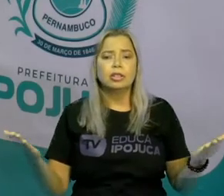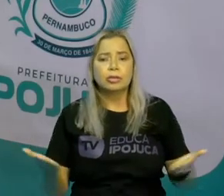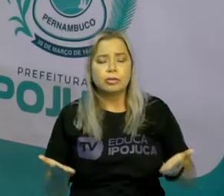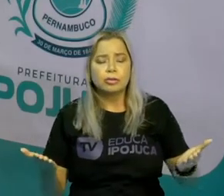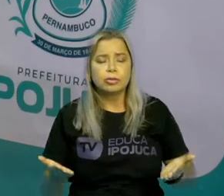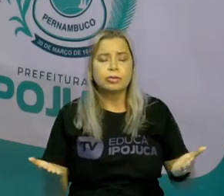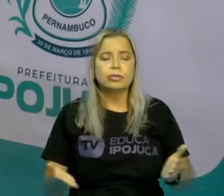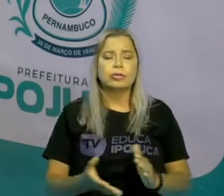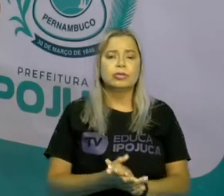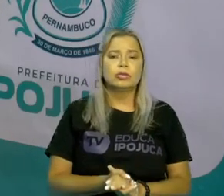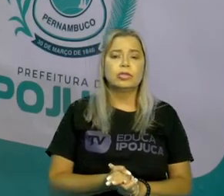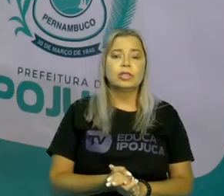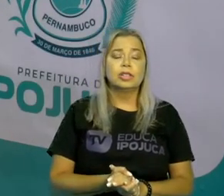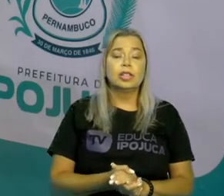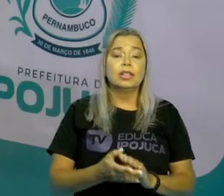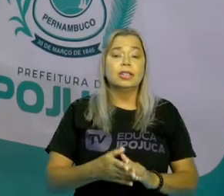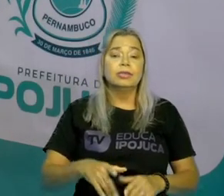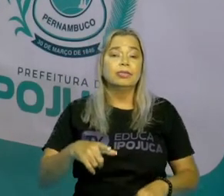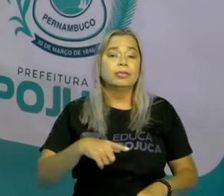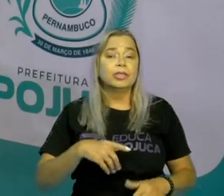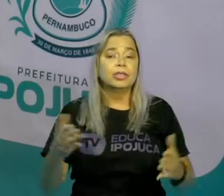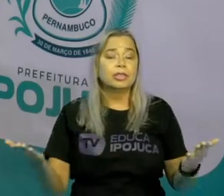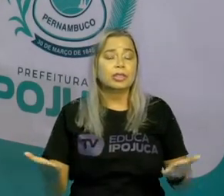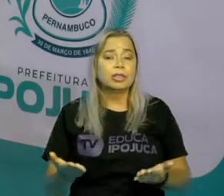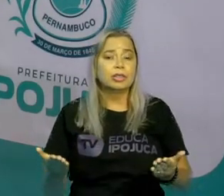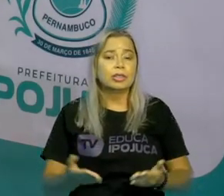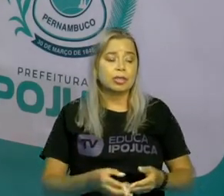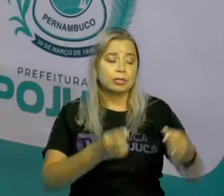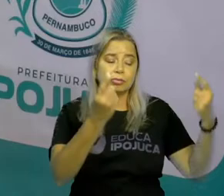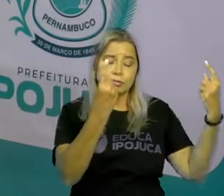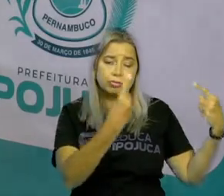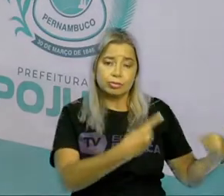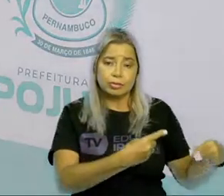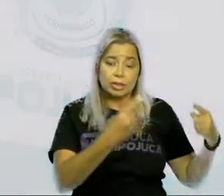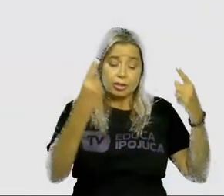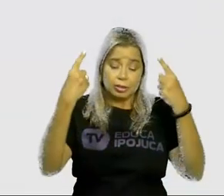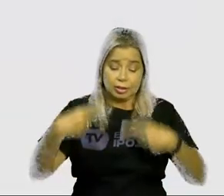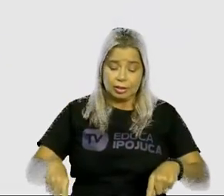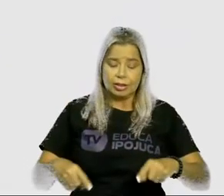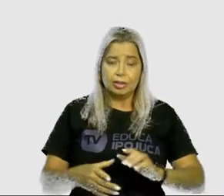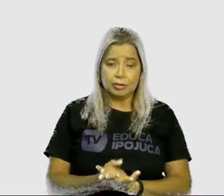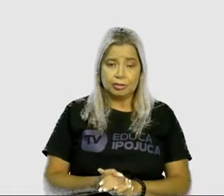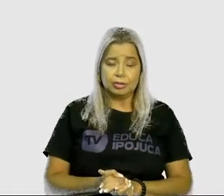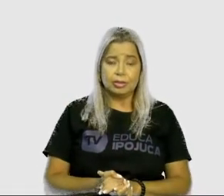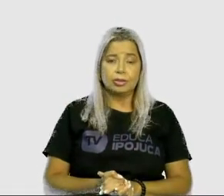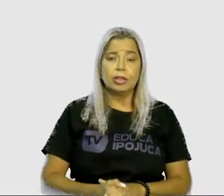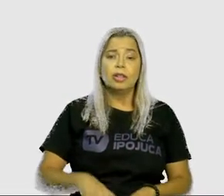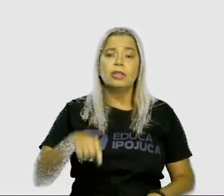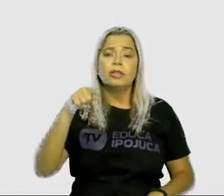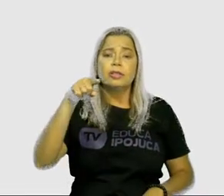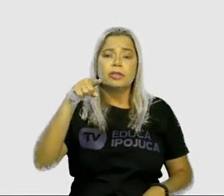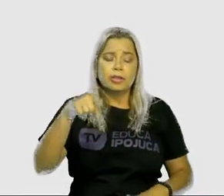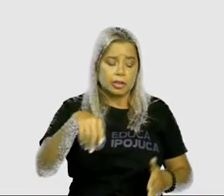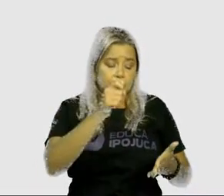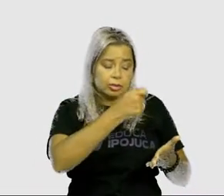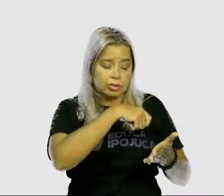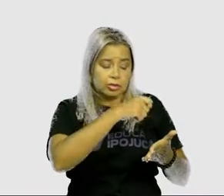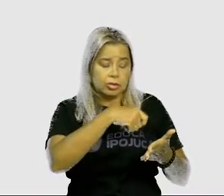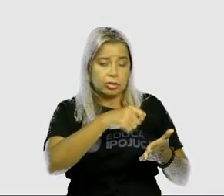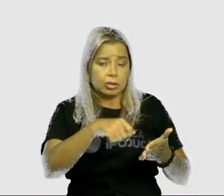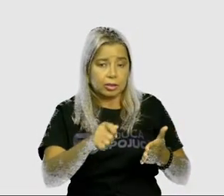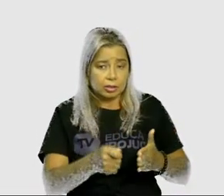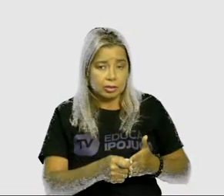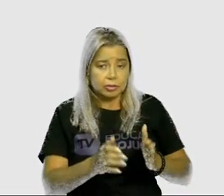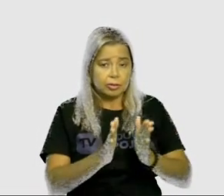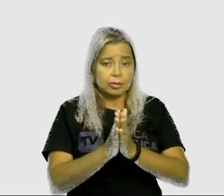a dia hoje, eu trago o desafio pra vocês de que escrevem em uma folha do seu caderno um